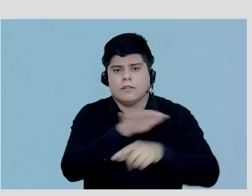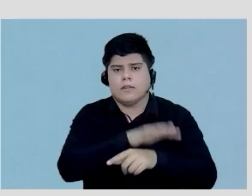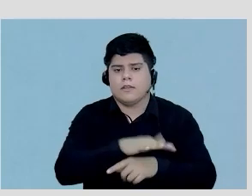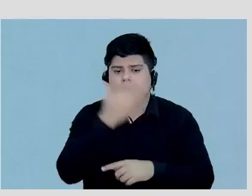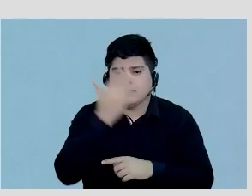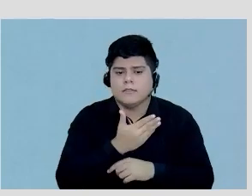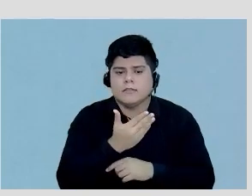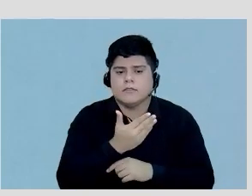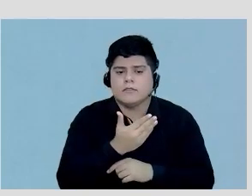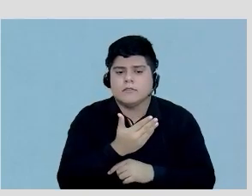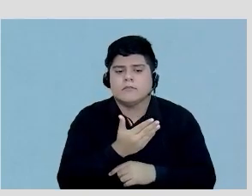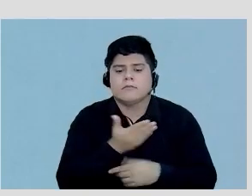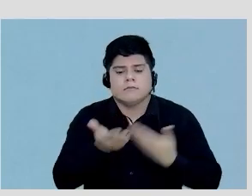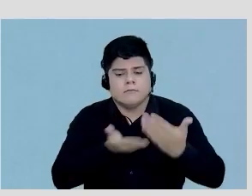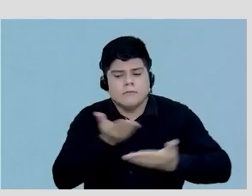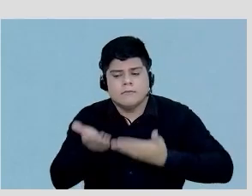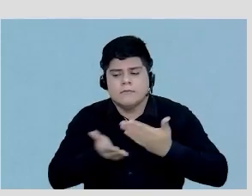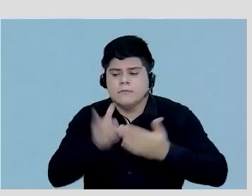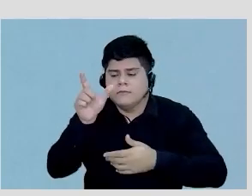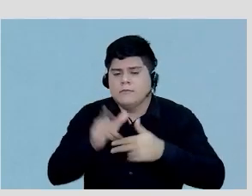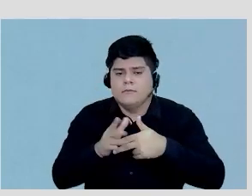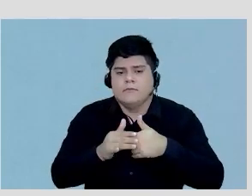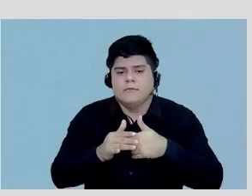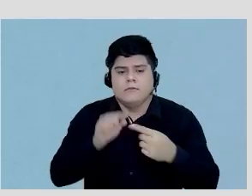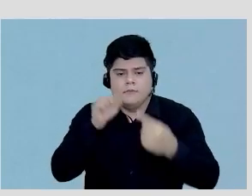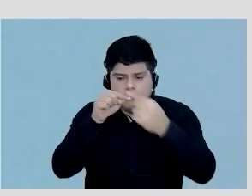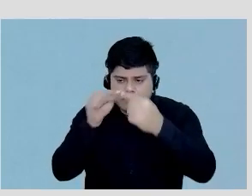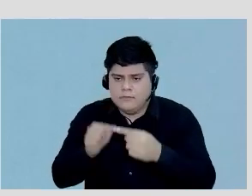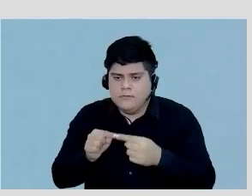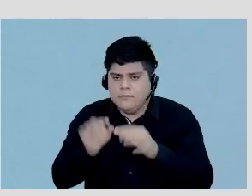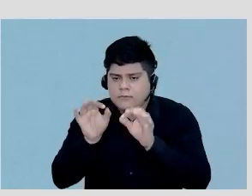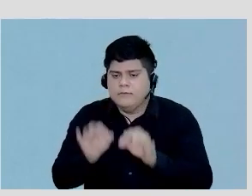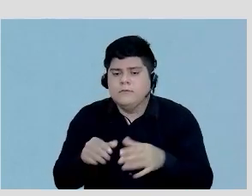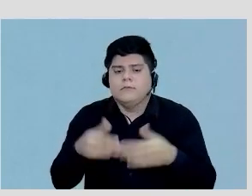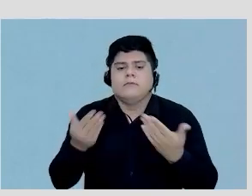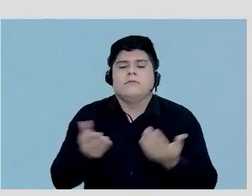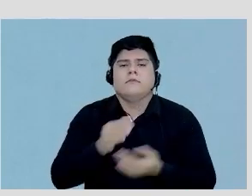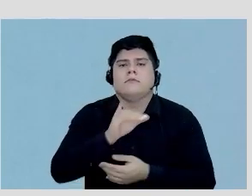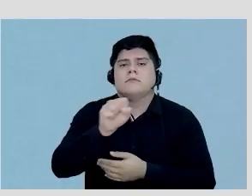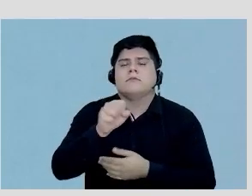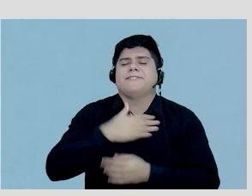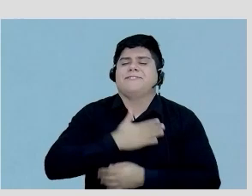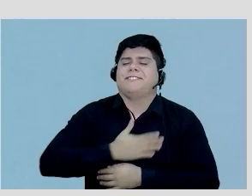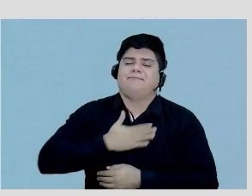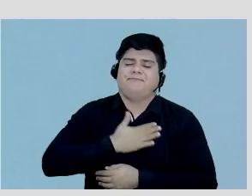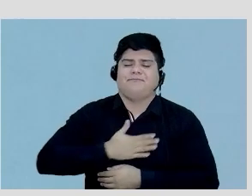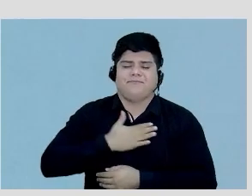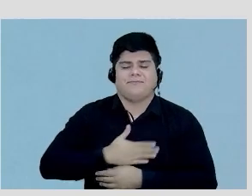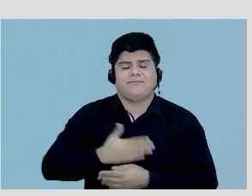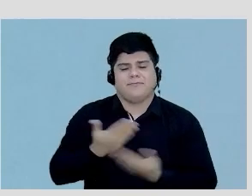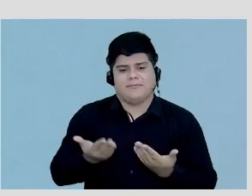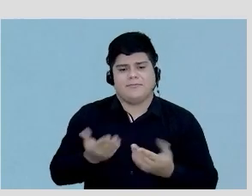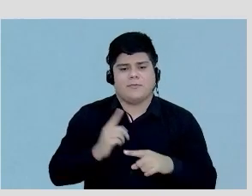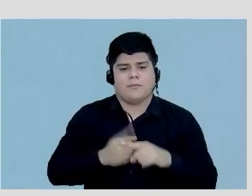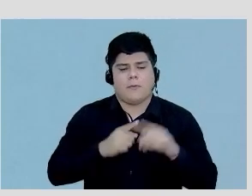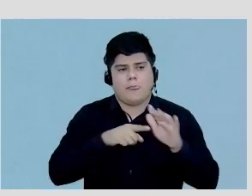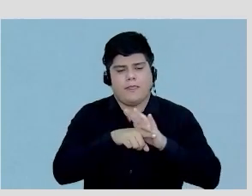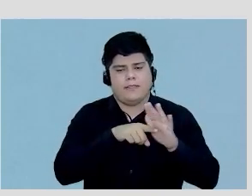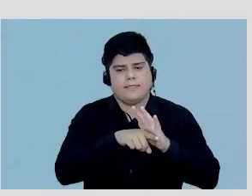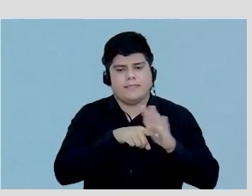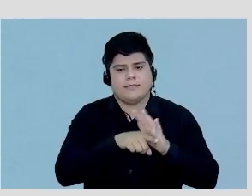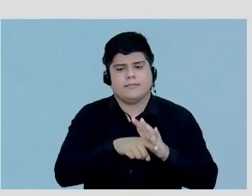evidência para cuidar desse paciente de forma personalizada então Isabela eu fico muito feliz porque esse é um exame